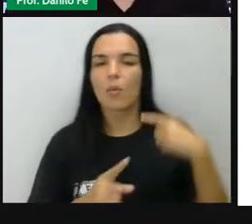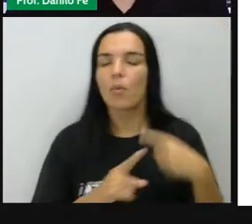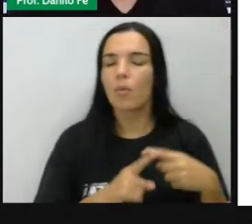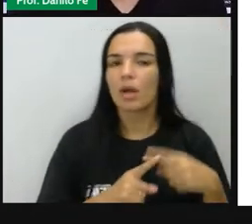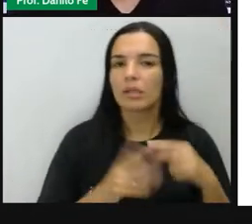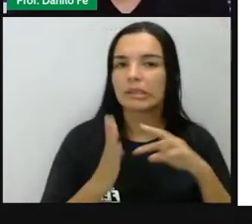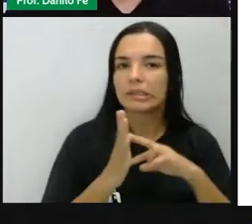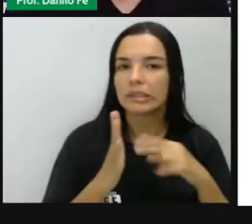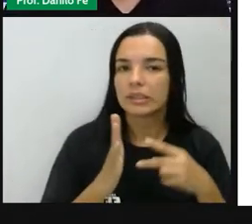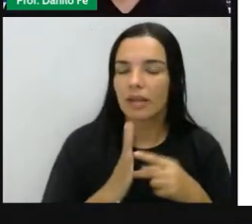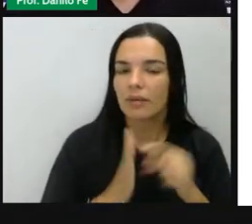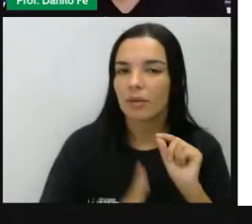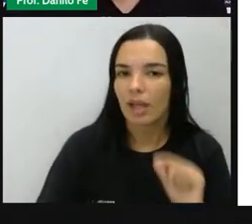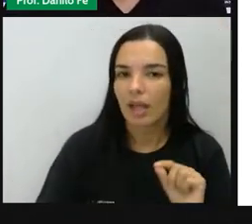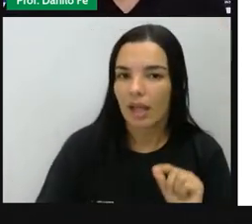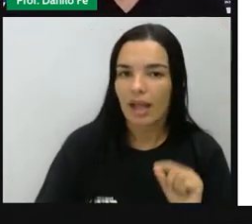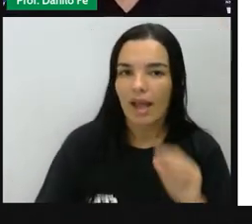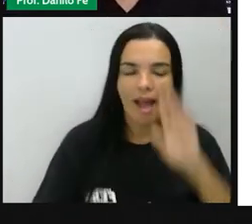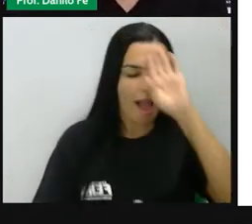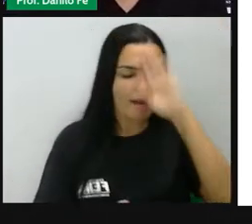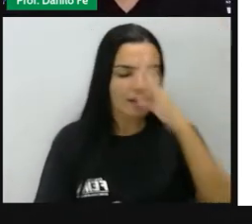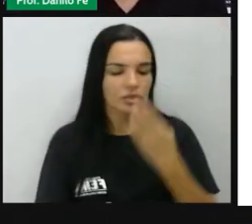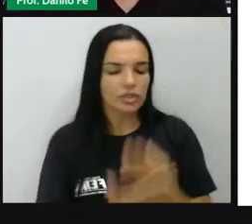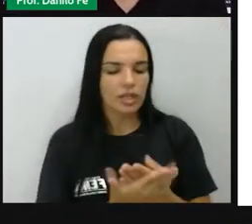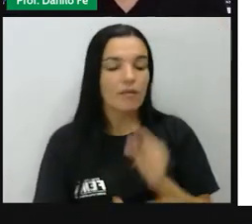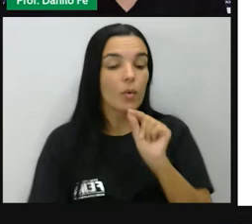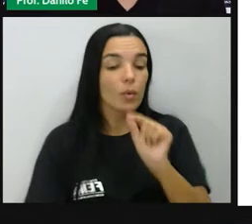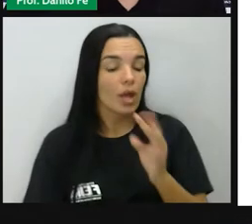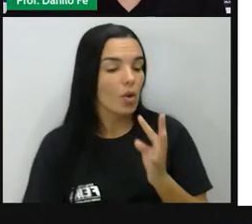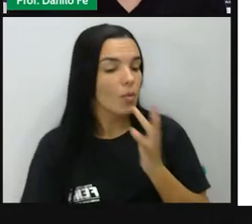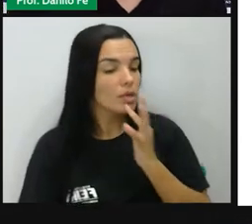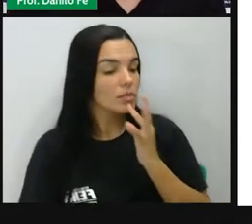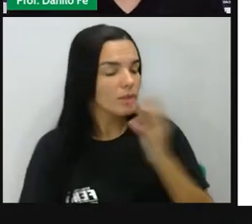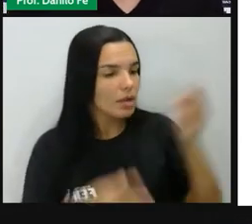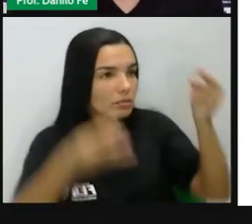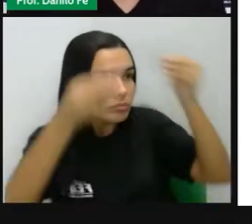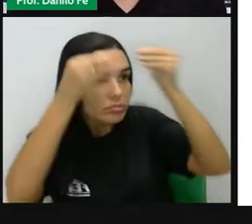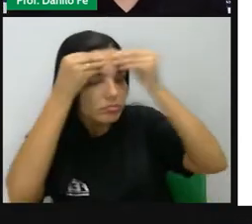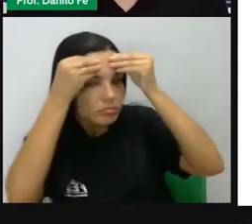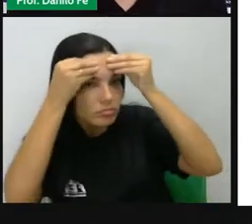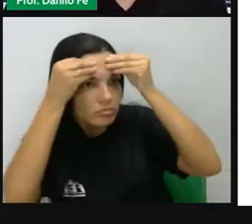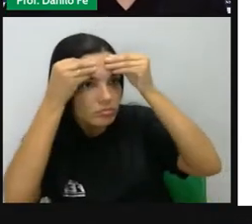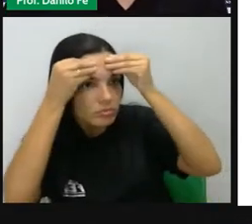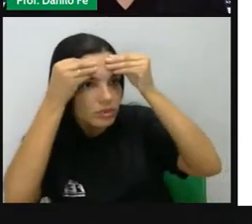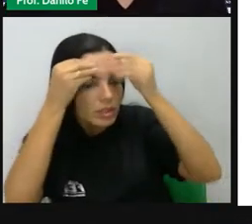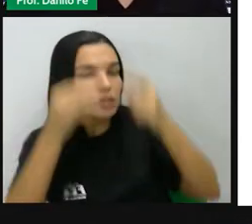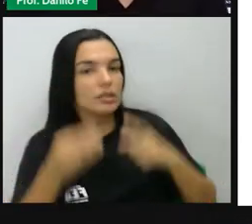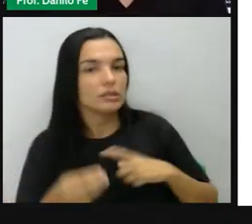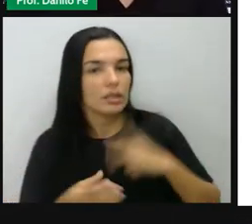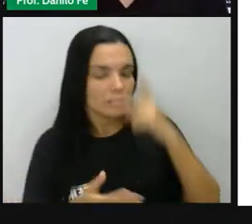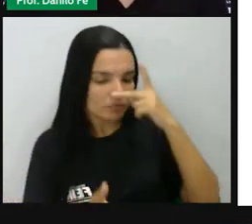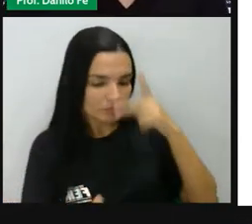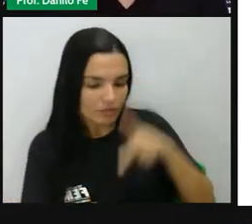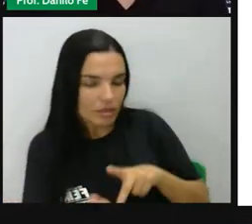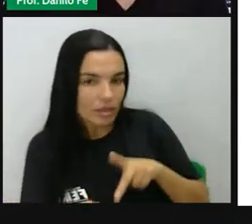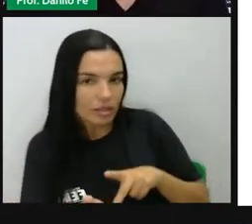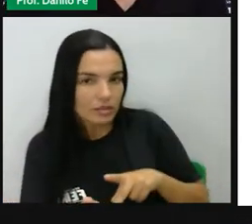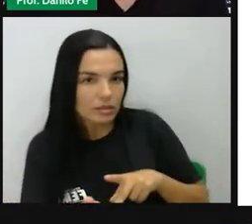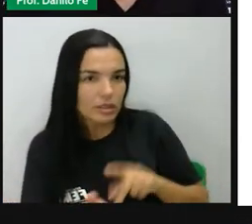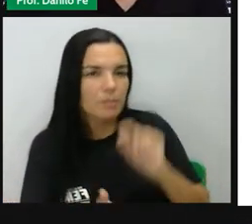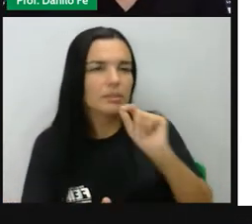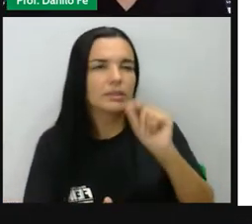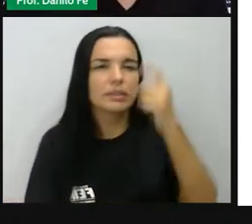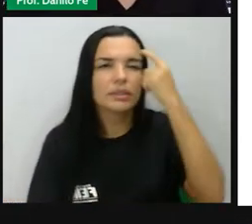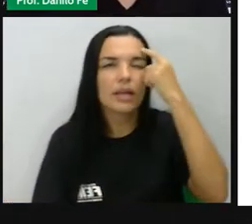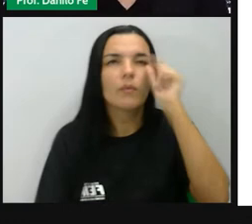o conhecimento, a razão, ia ser essa lâmpada que iria iluminar os caminhos dos